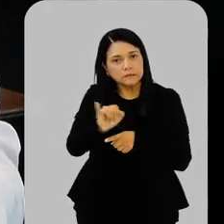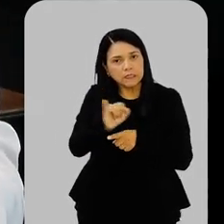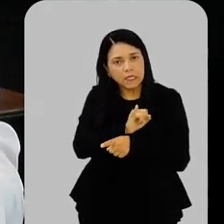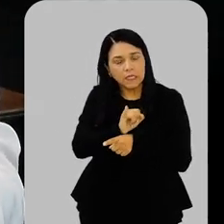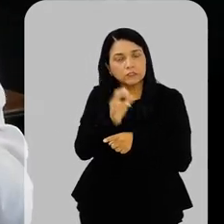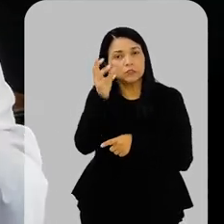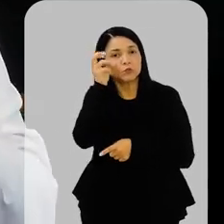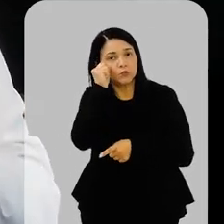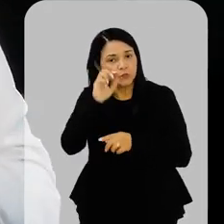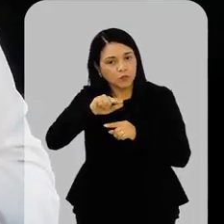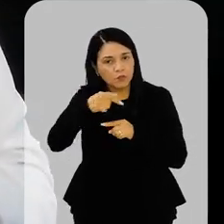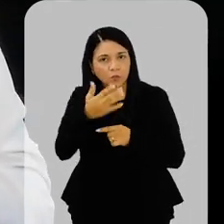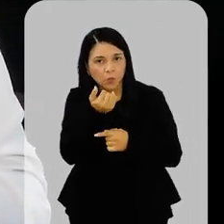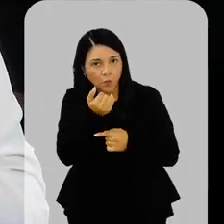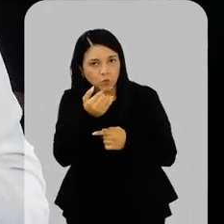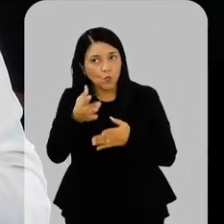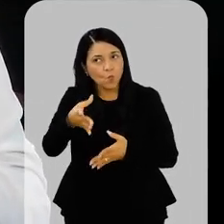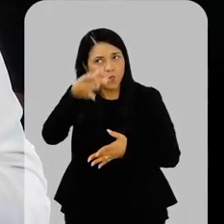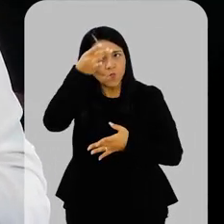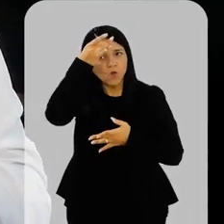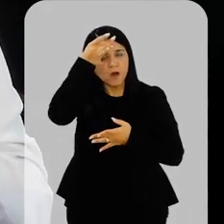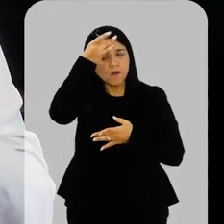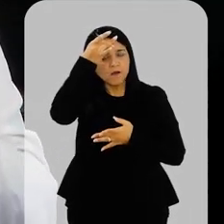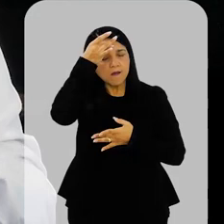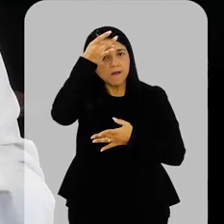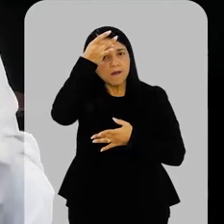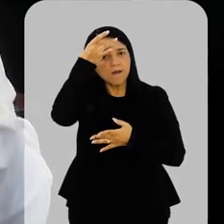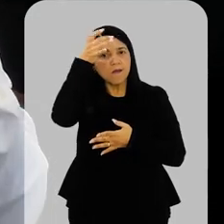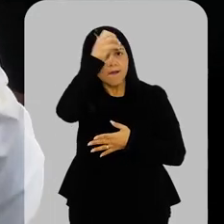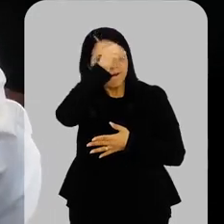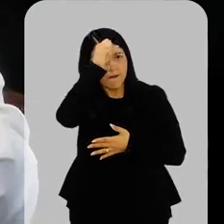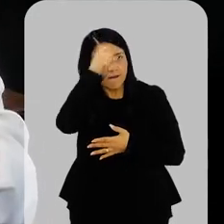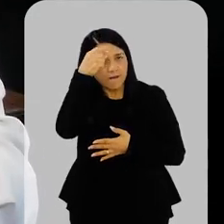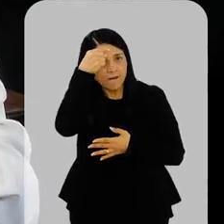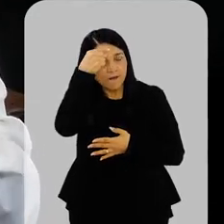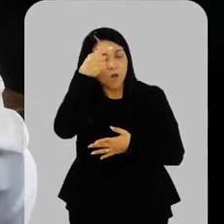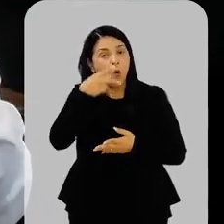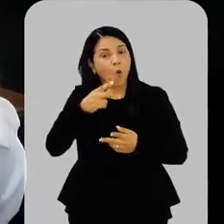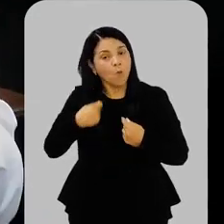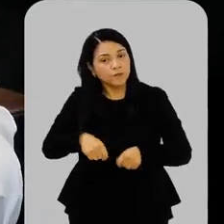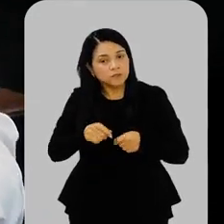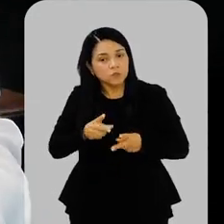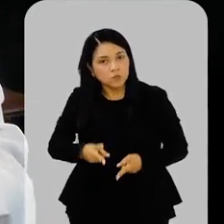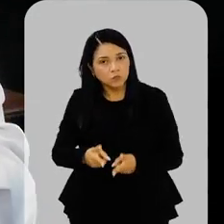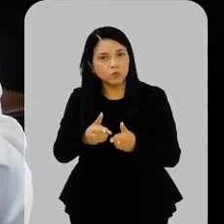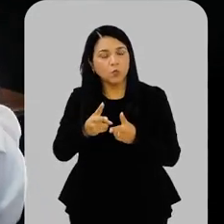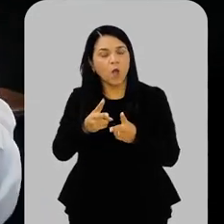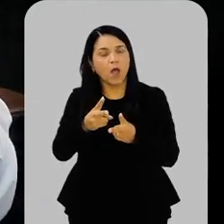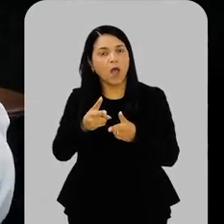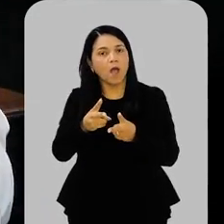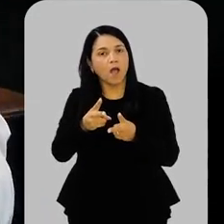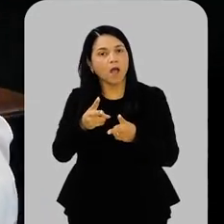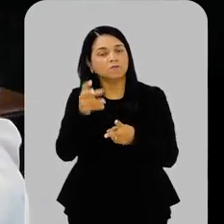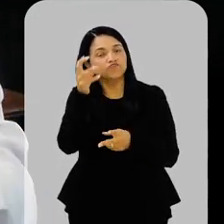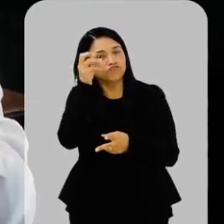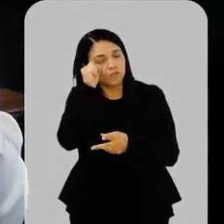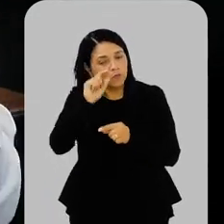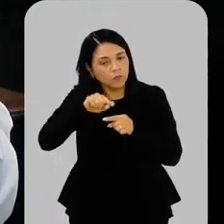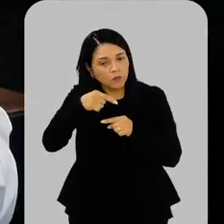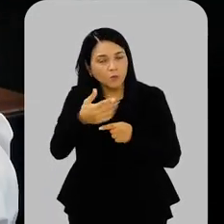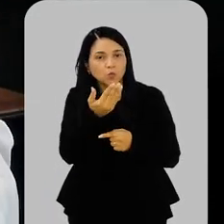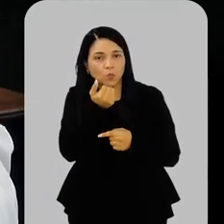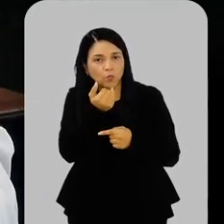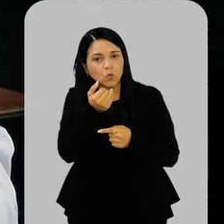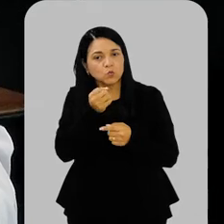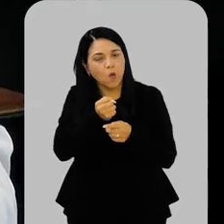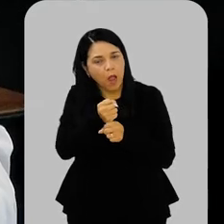da soneca ficou guardado no meu cérebro? Ou eu preciso continuar com esse mecanismo da soneca com